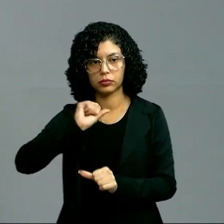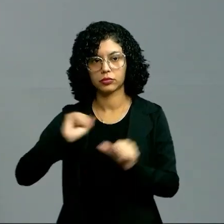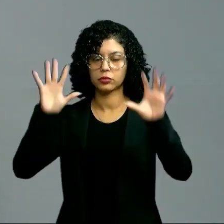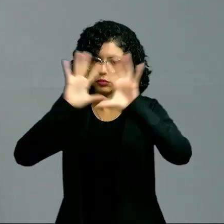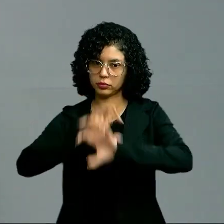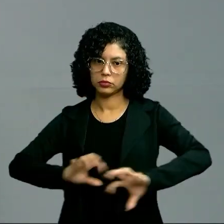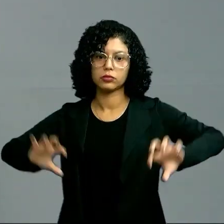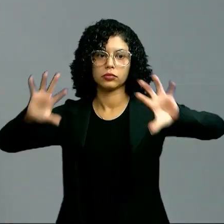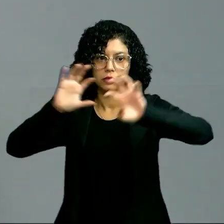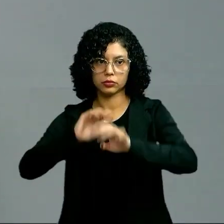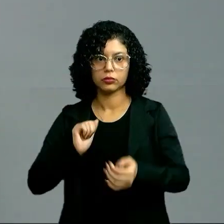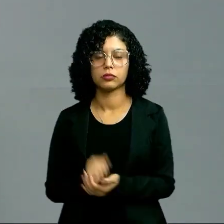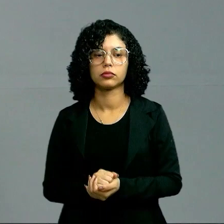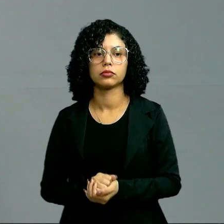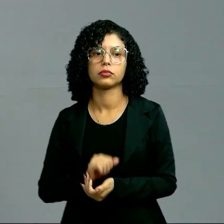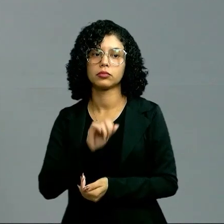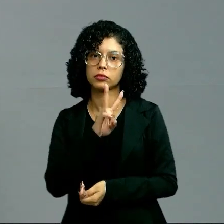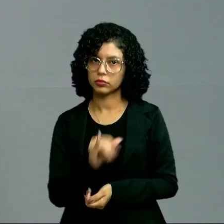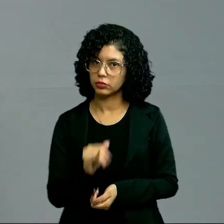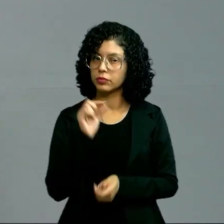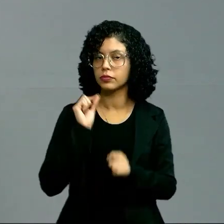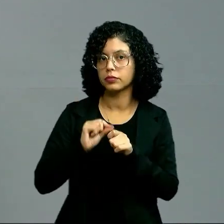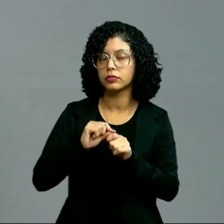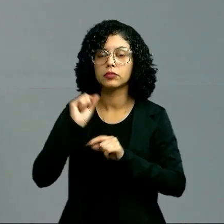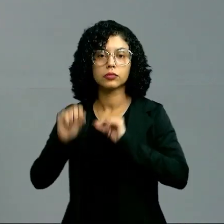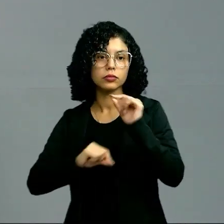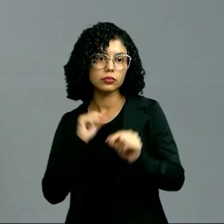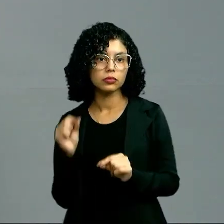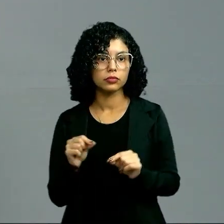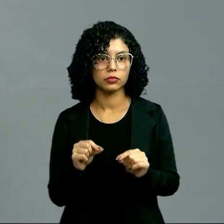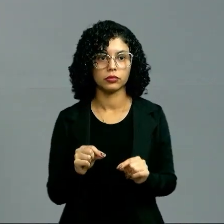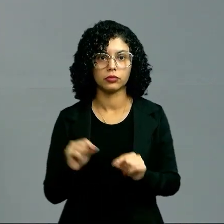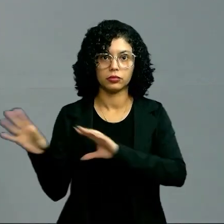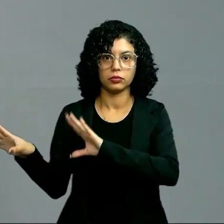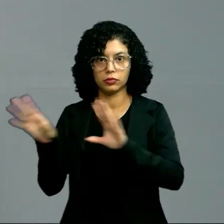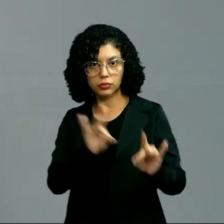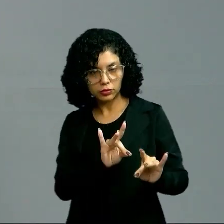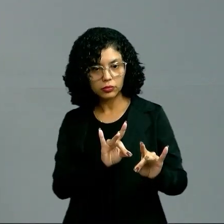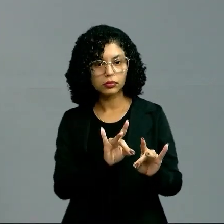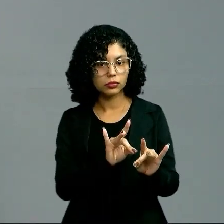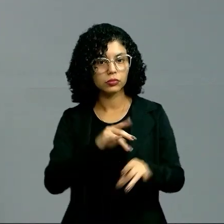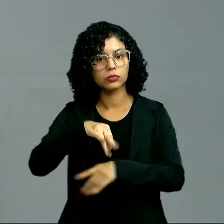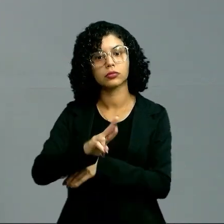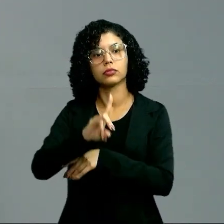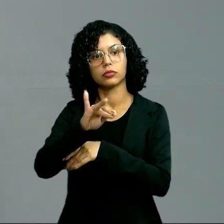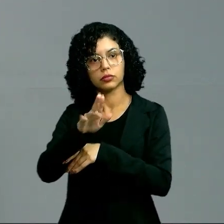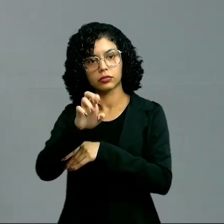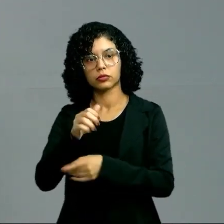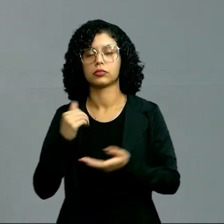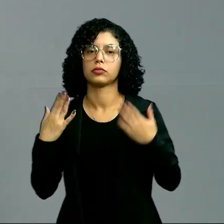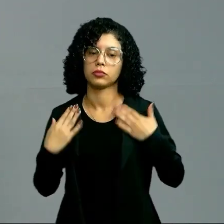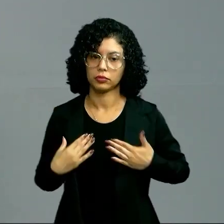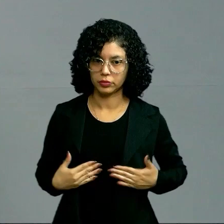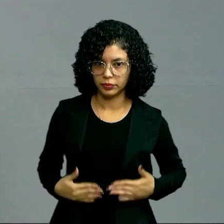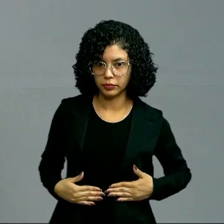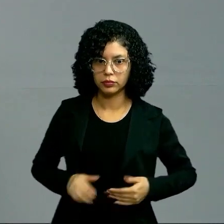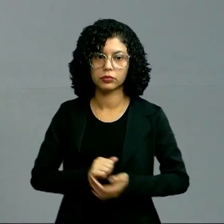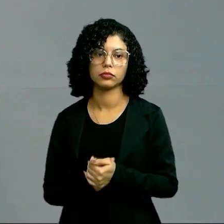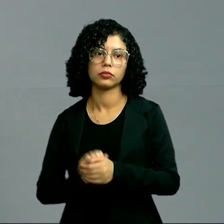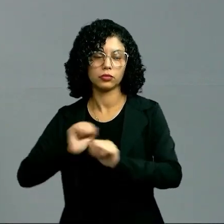gasosas de oxigênio e gases. Ela vai fazer, ela vai levar os nutrientes para o corpo.